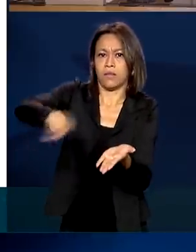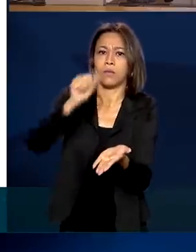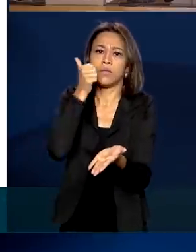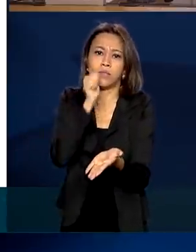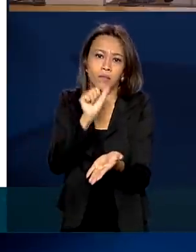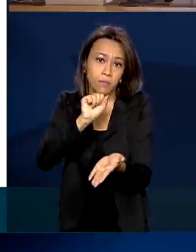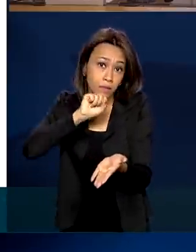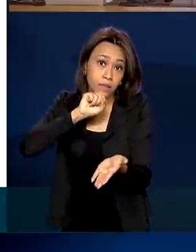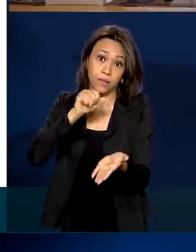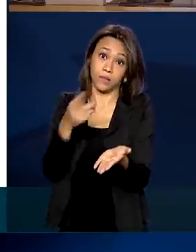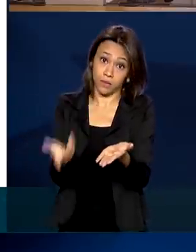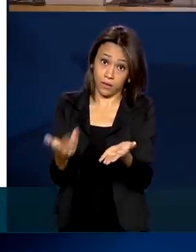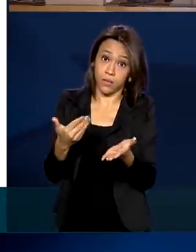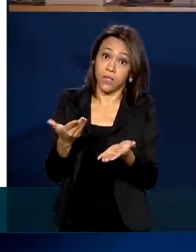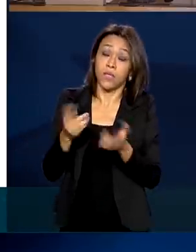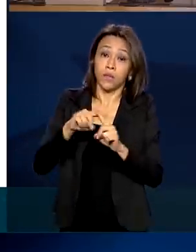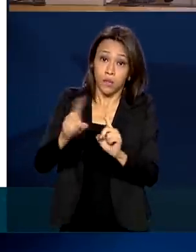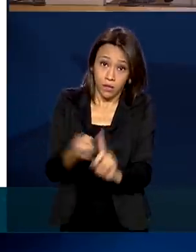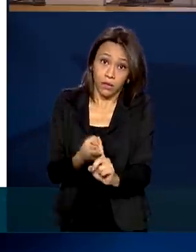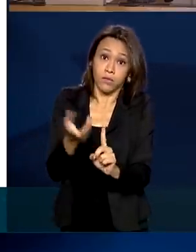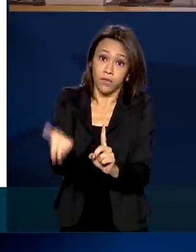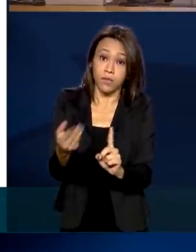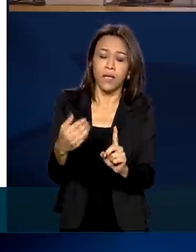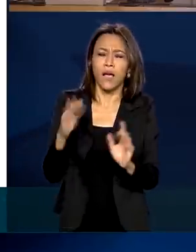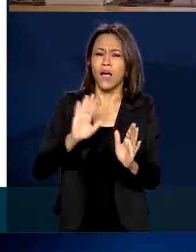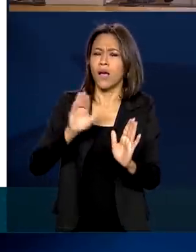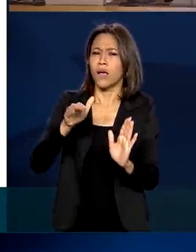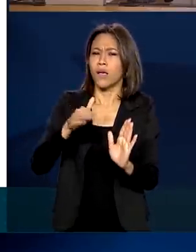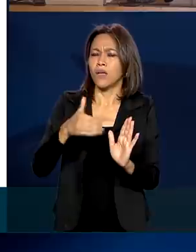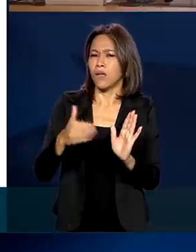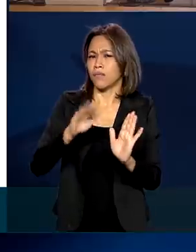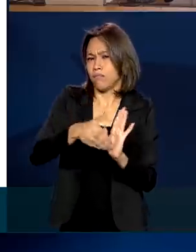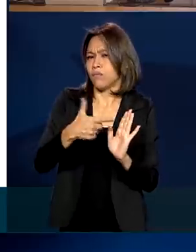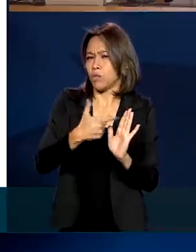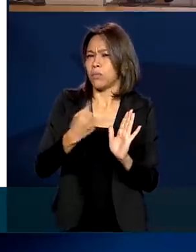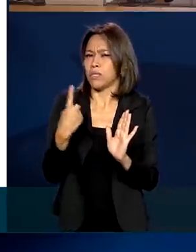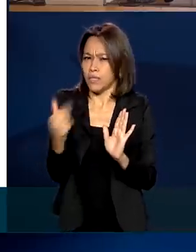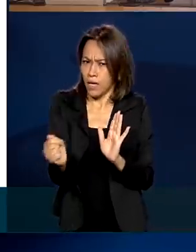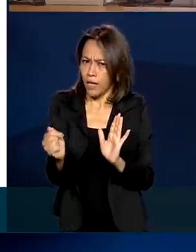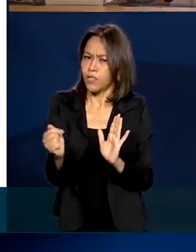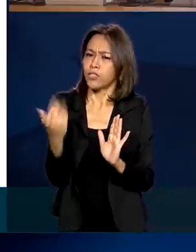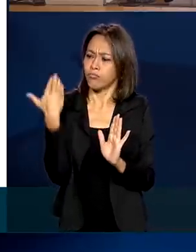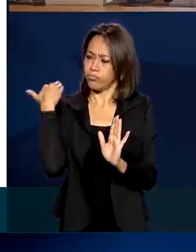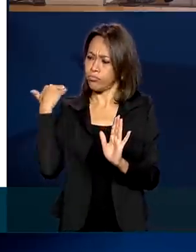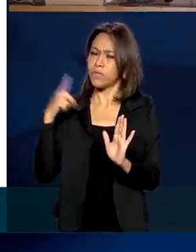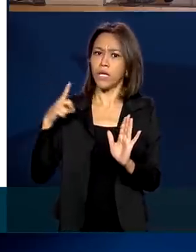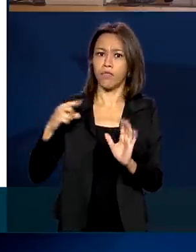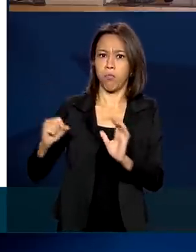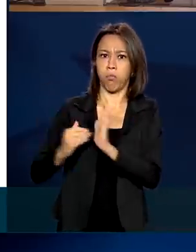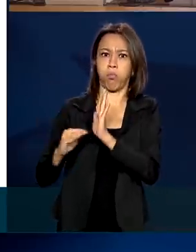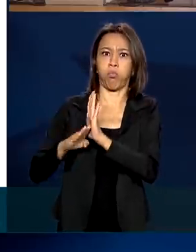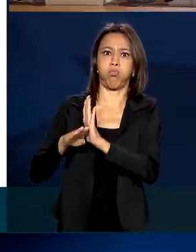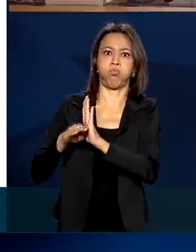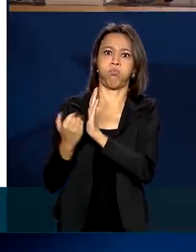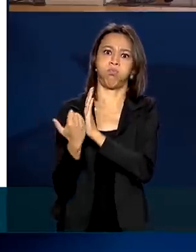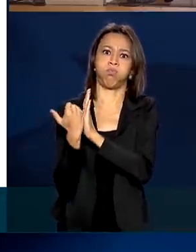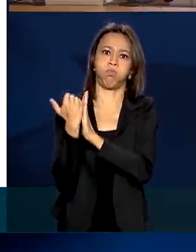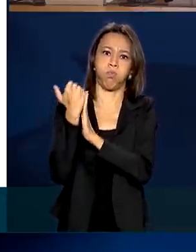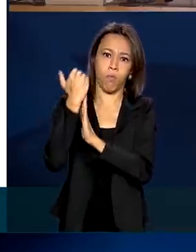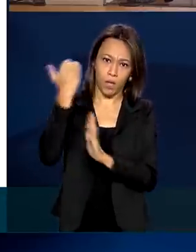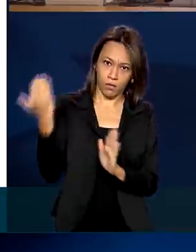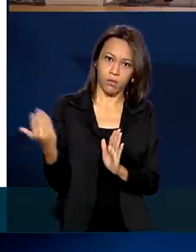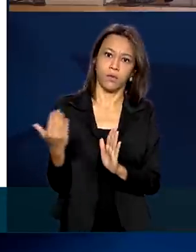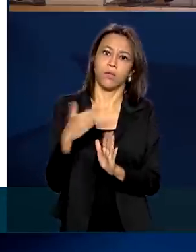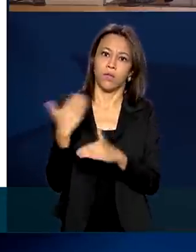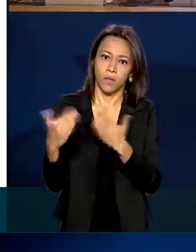Brasil, a partir de mais ou menos 2017, ele teve até um aumento da mortalidade materna. Então, o governo do presidente Bolsonaro, do ministro